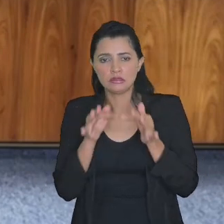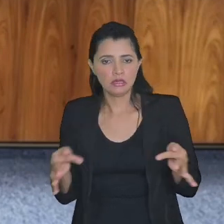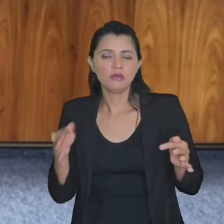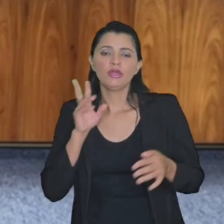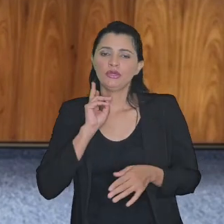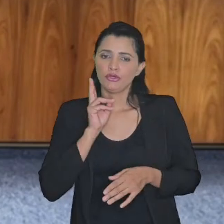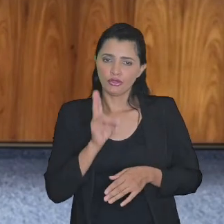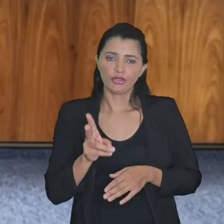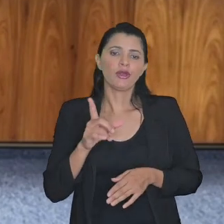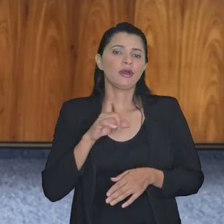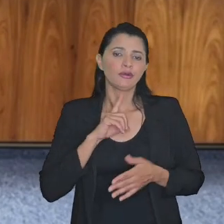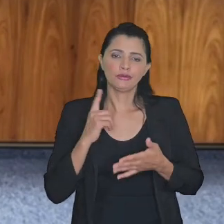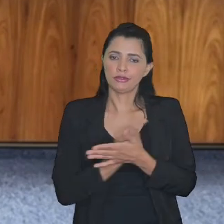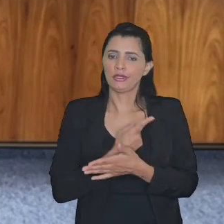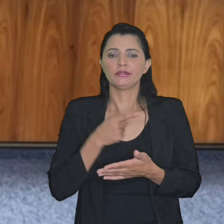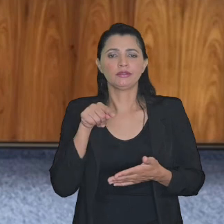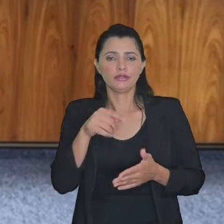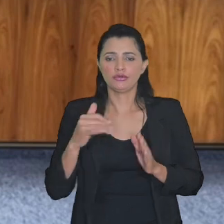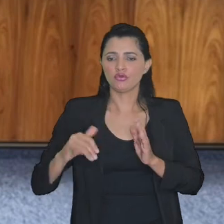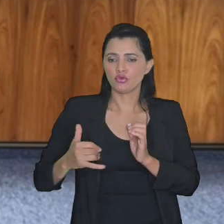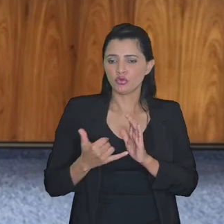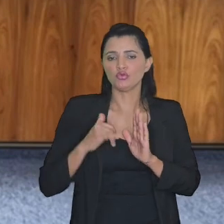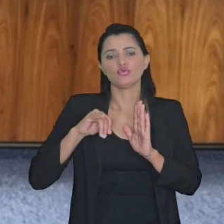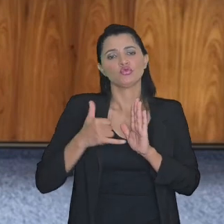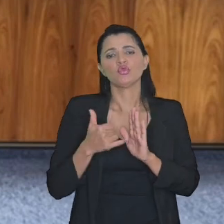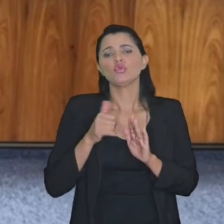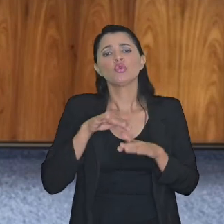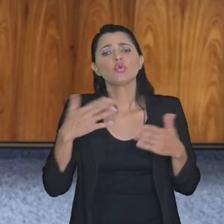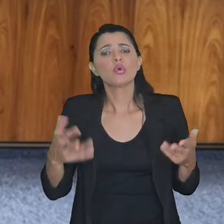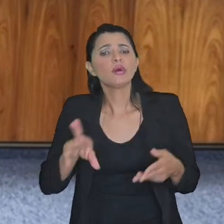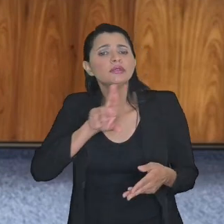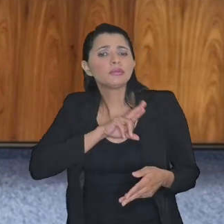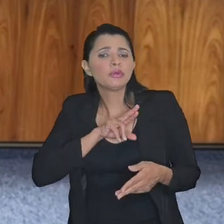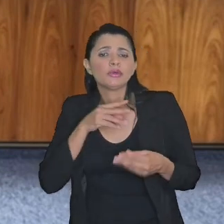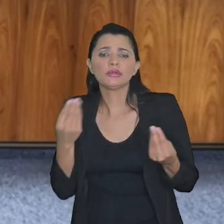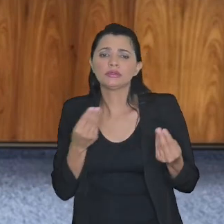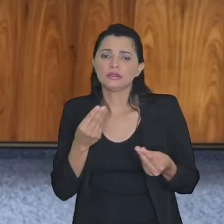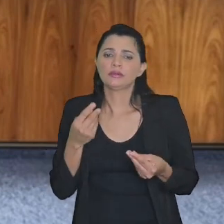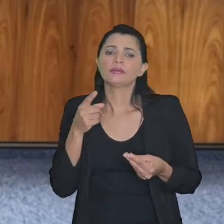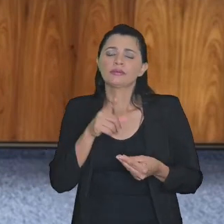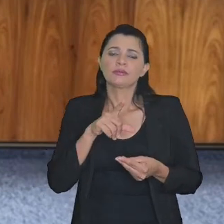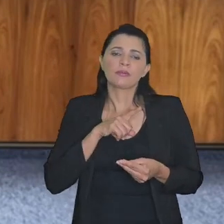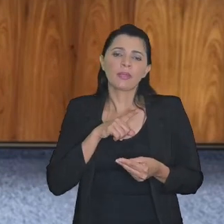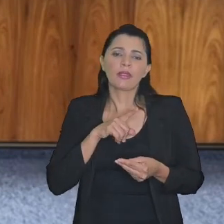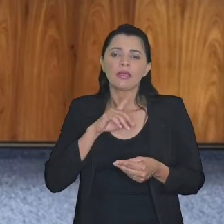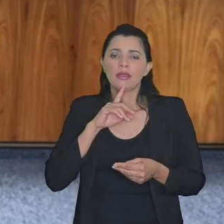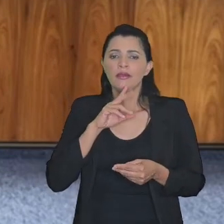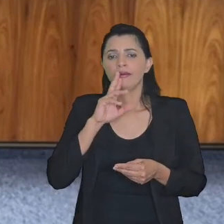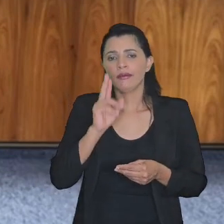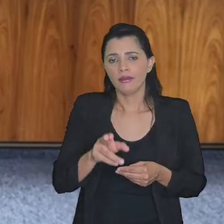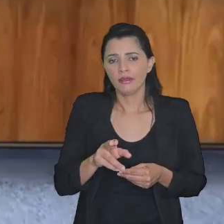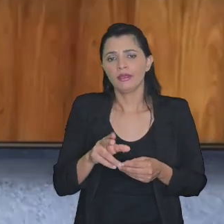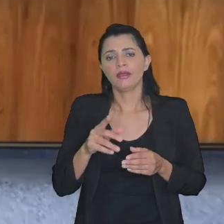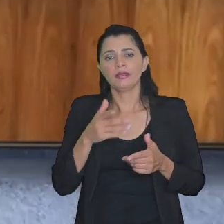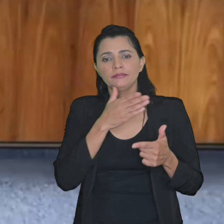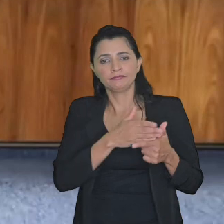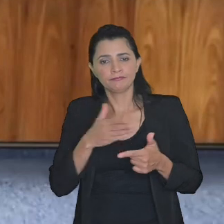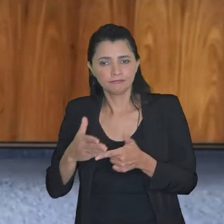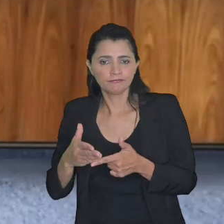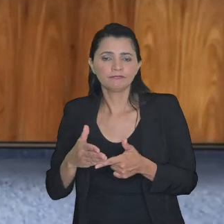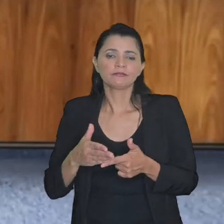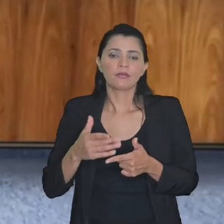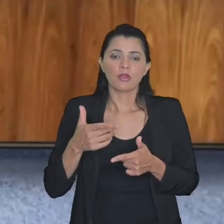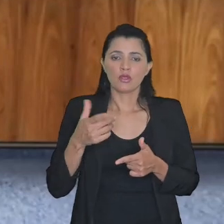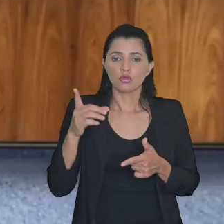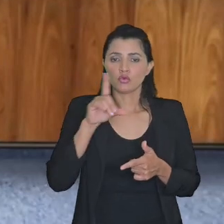convive com essa discrepância de juros qual que é a solução para esses casos a imputação se dá retroativamente no caso